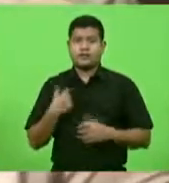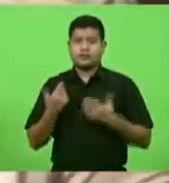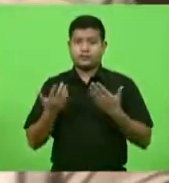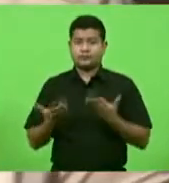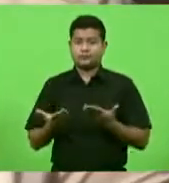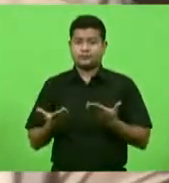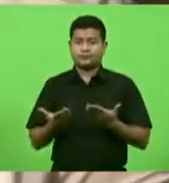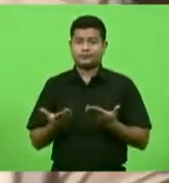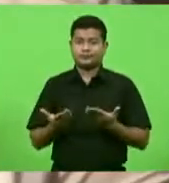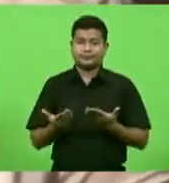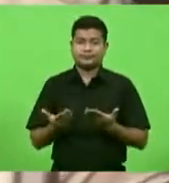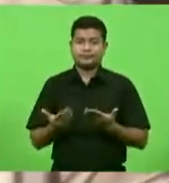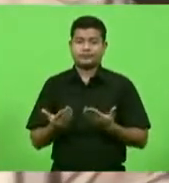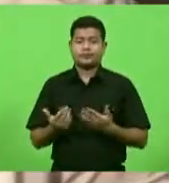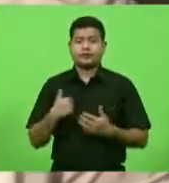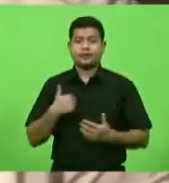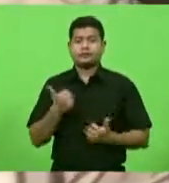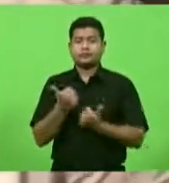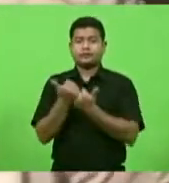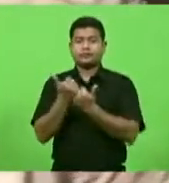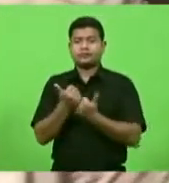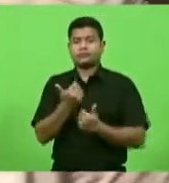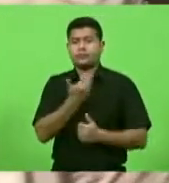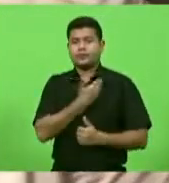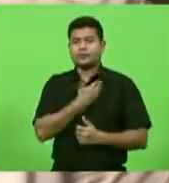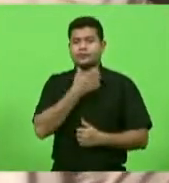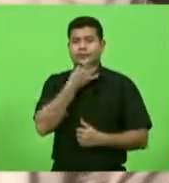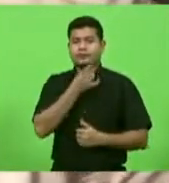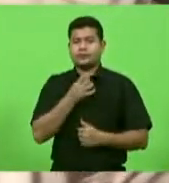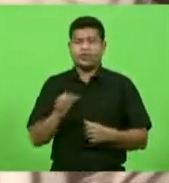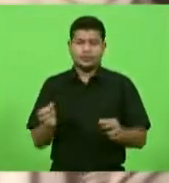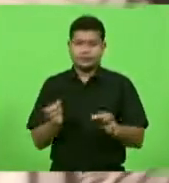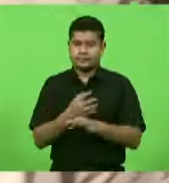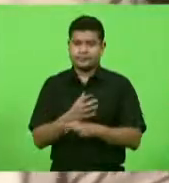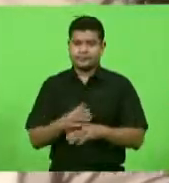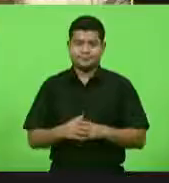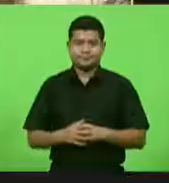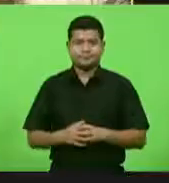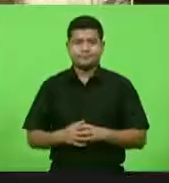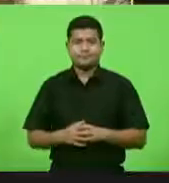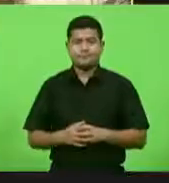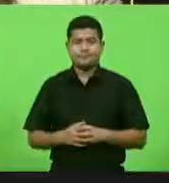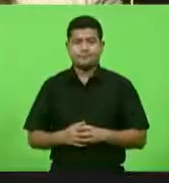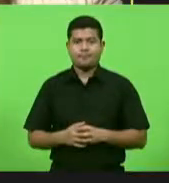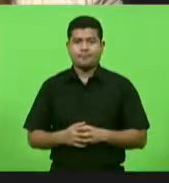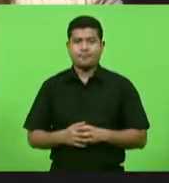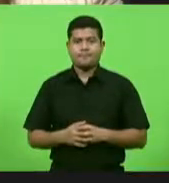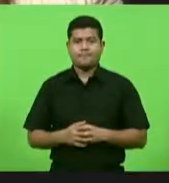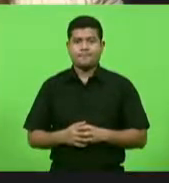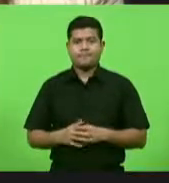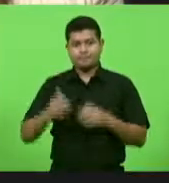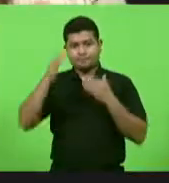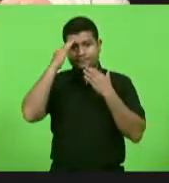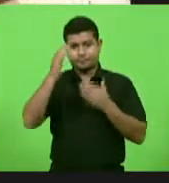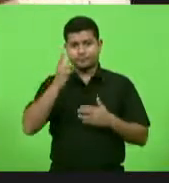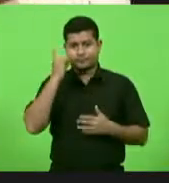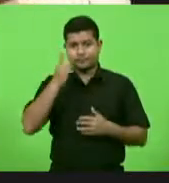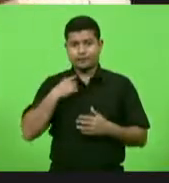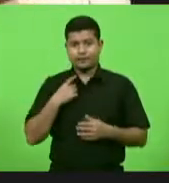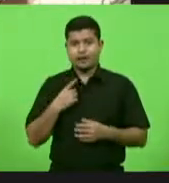conforto de apoio ao meu amigo deputado Cobalchini era isso senhor presidente muito obrigado obrigado deputado bloco